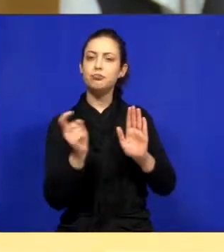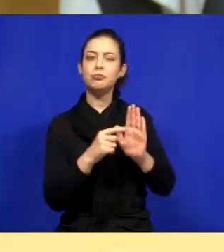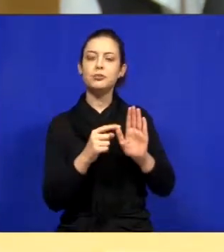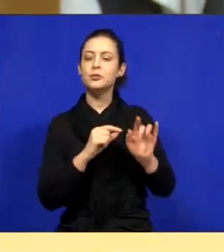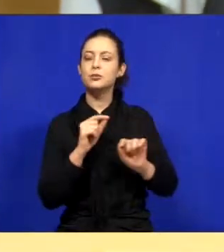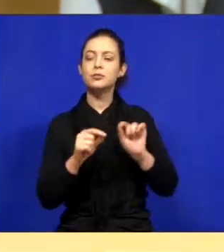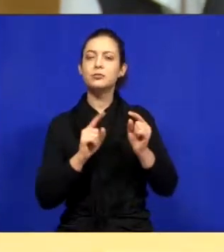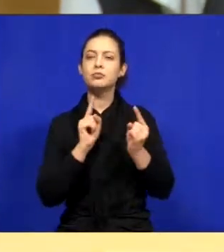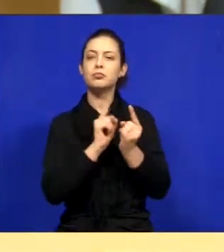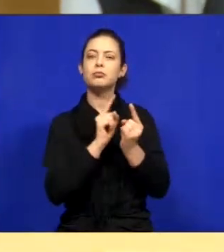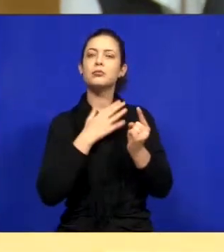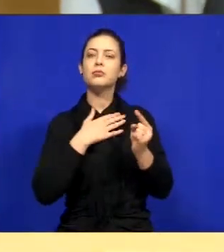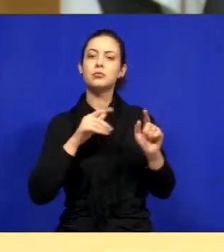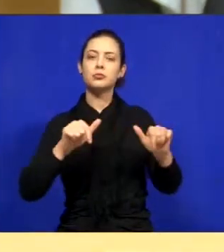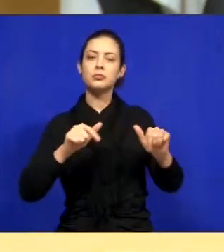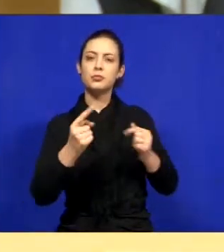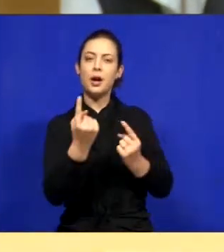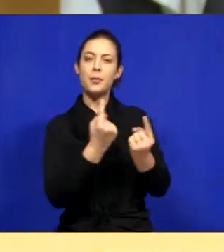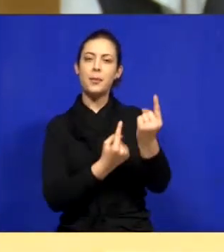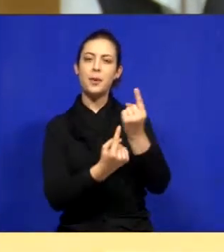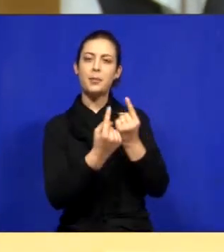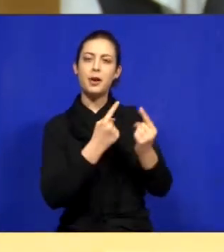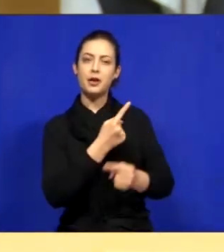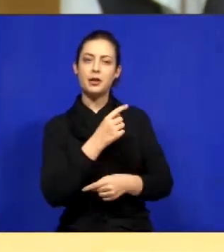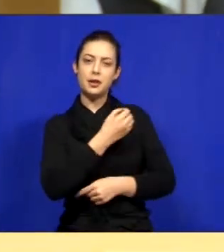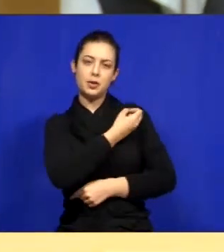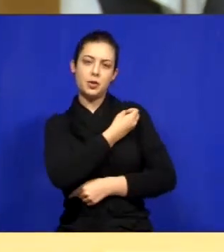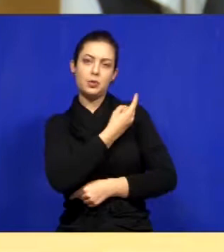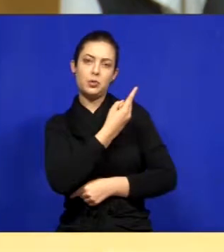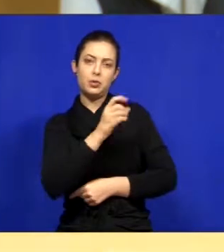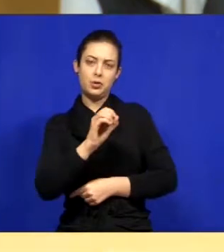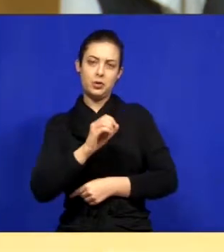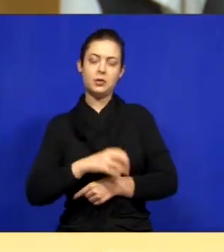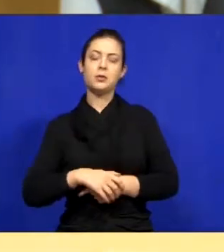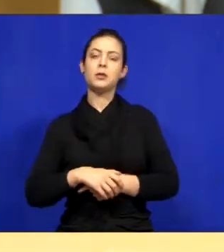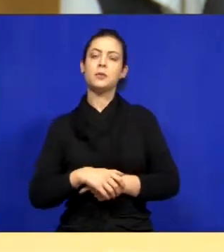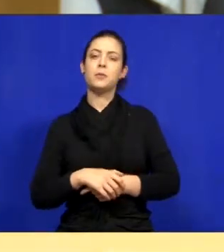foi atendido no meu gabinete, gabinete 10 do vereador Valmir,